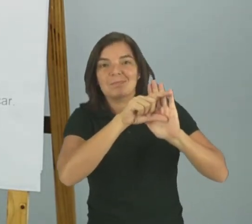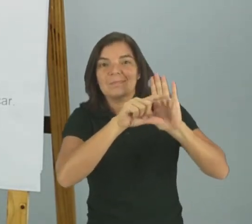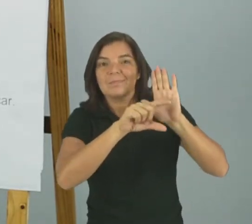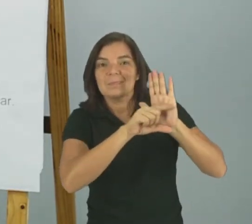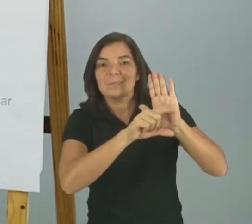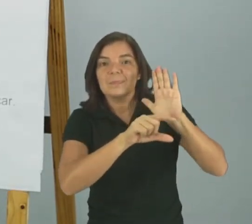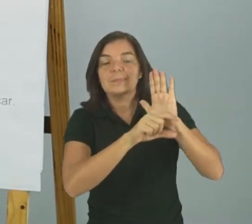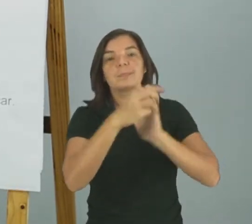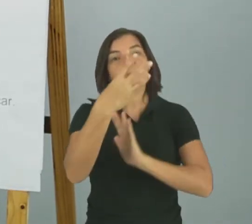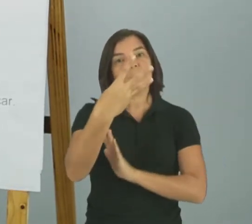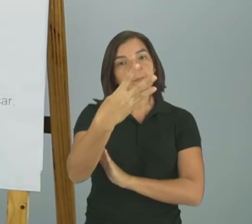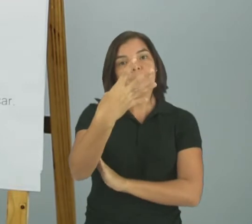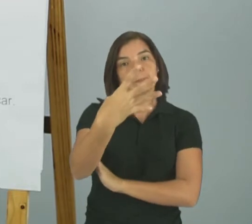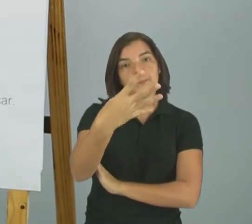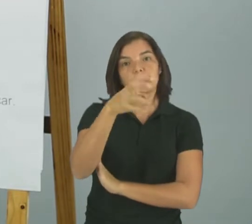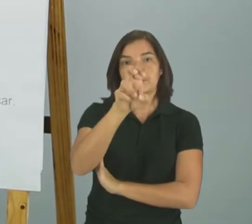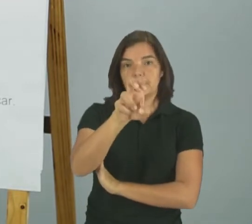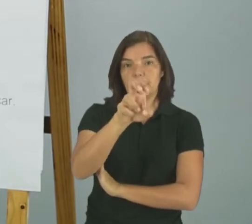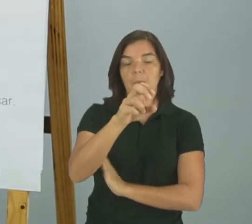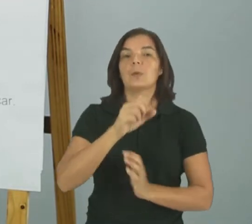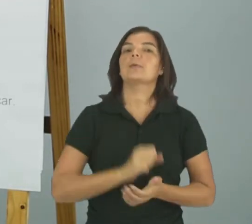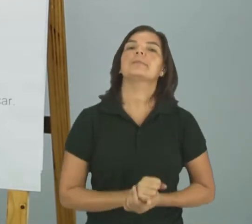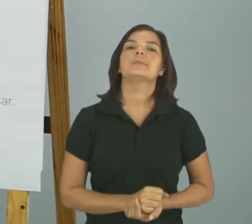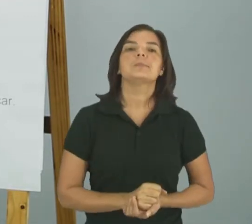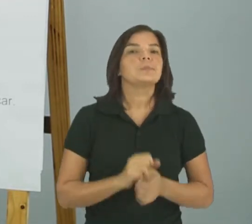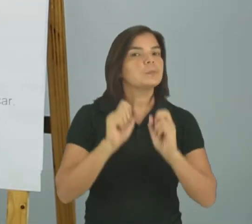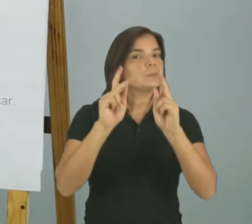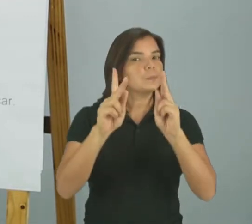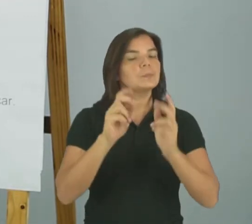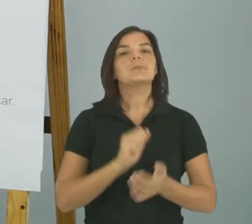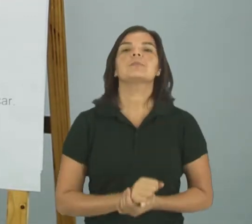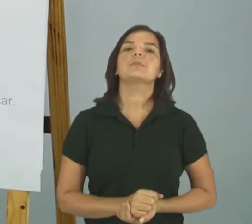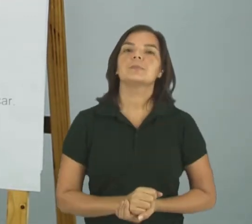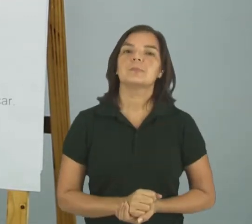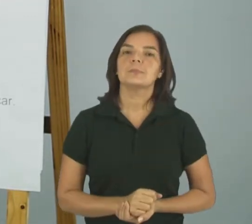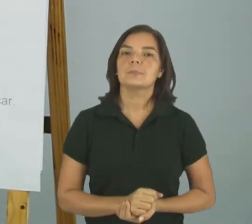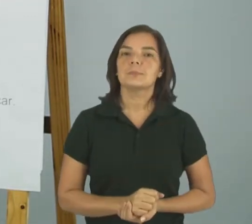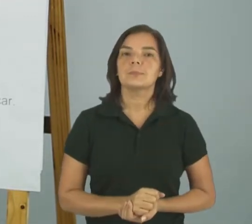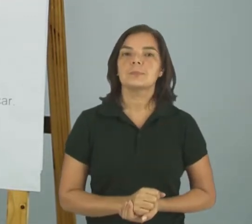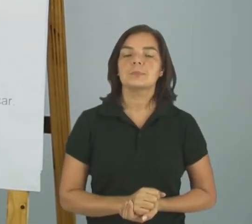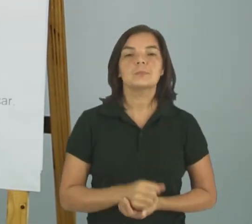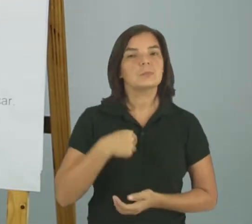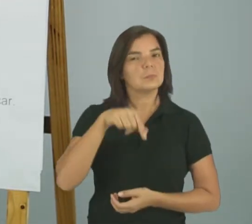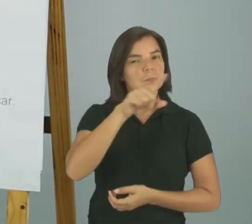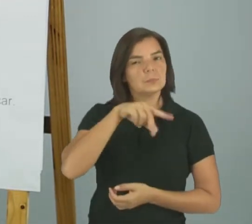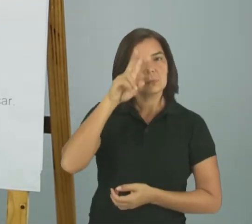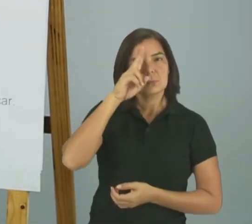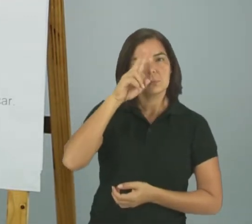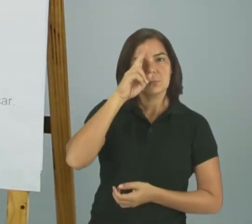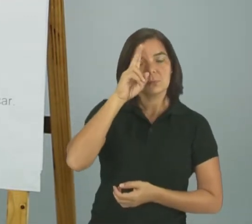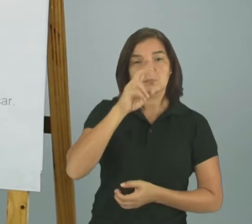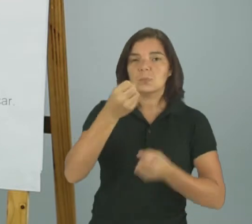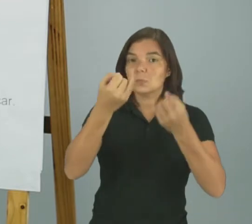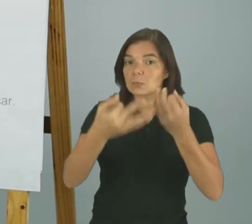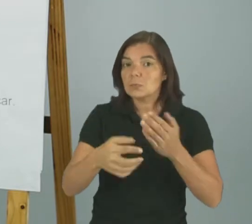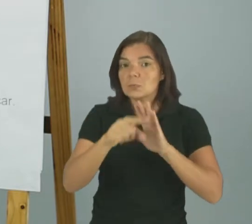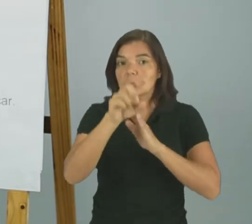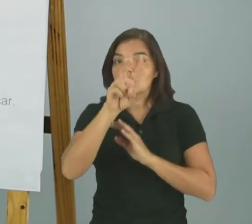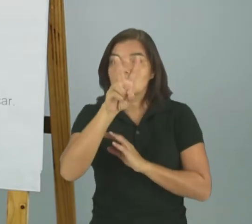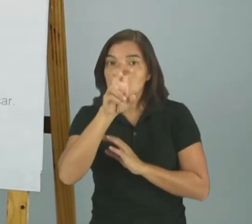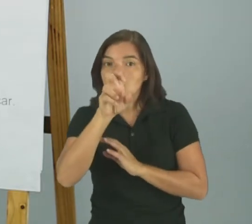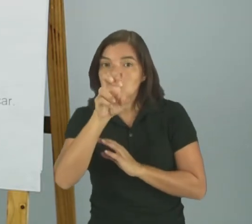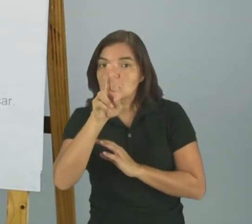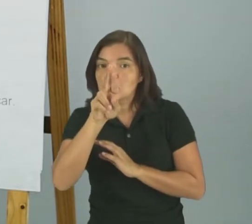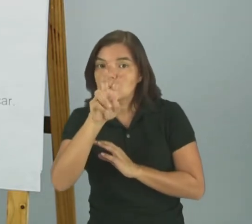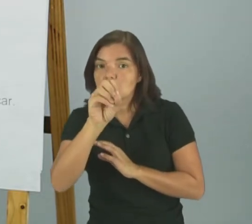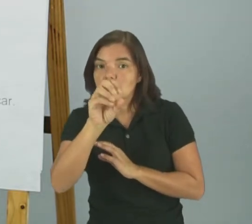Um Dois Três Quatro Cinco Ok? É só lembrar que Quando eu falo de versos Lembrar